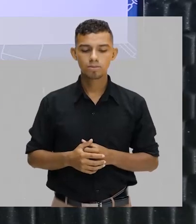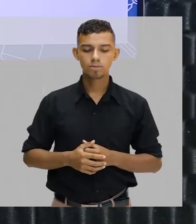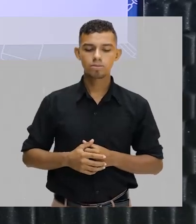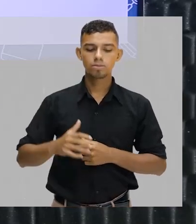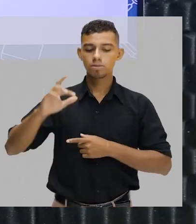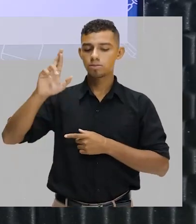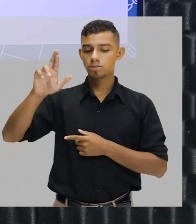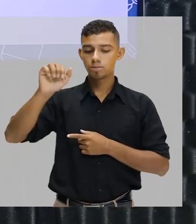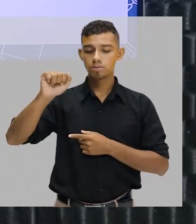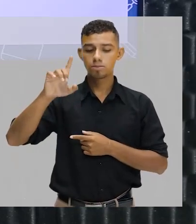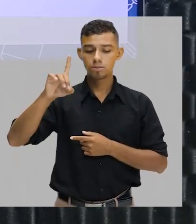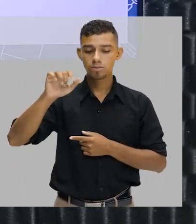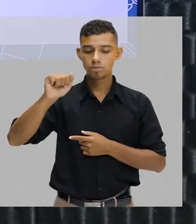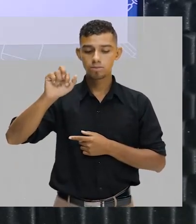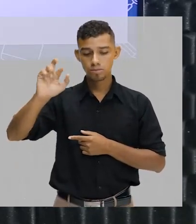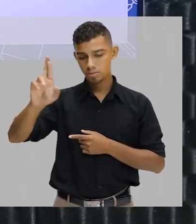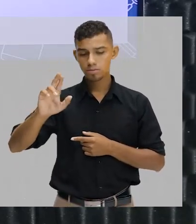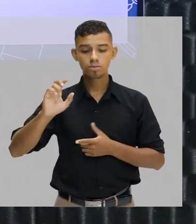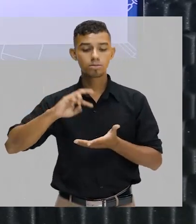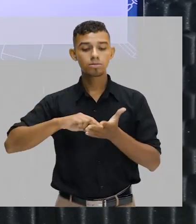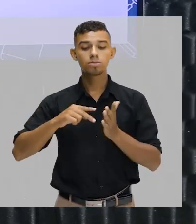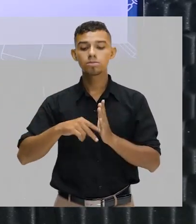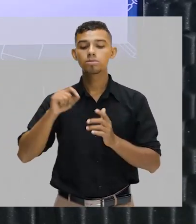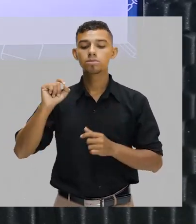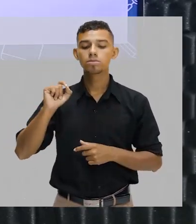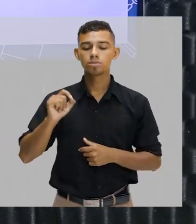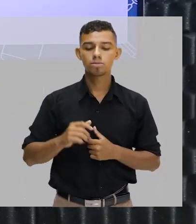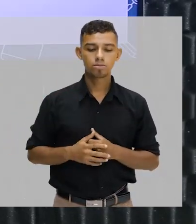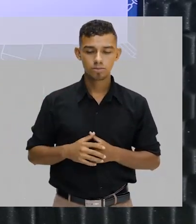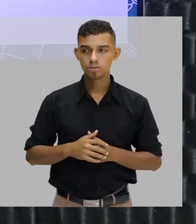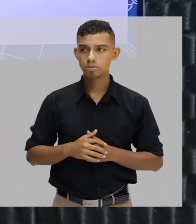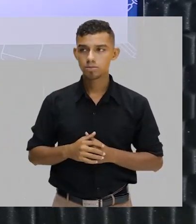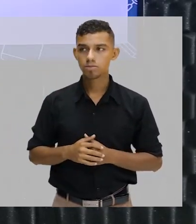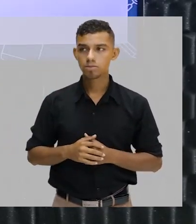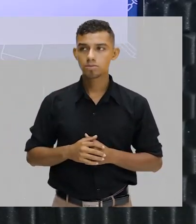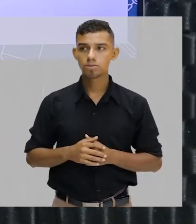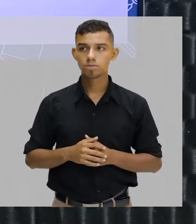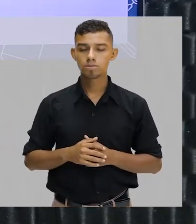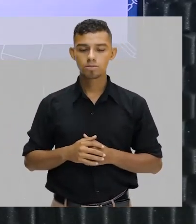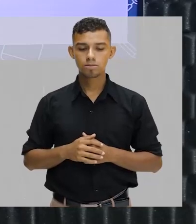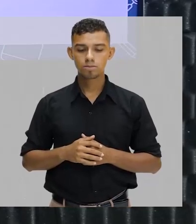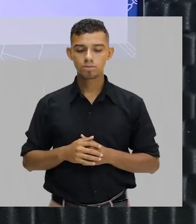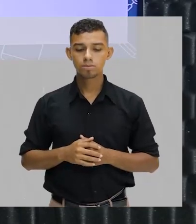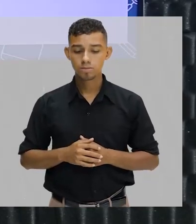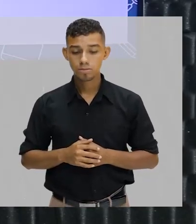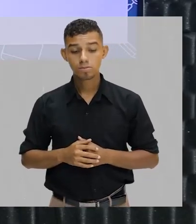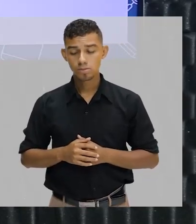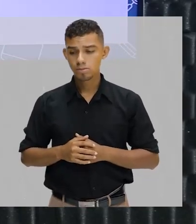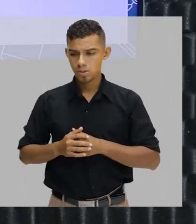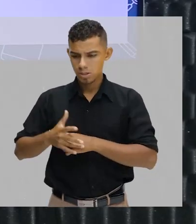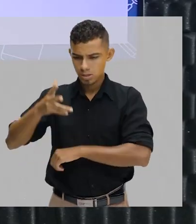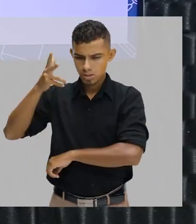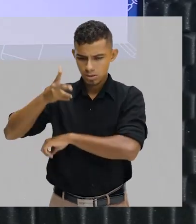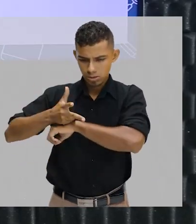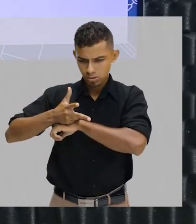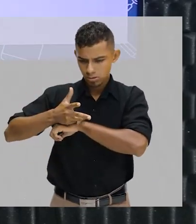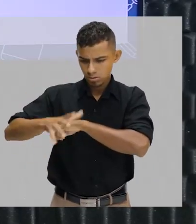radar, o que significa radar? Radio Detecting and Ranging, que seria a detecção